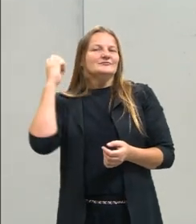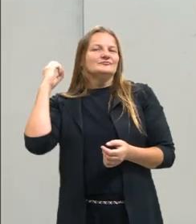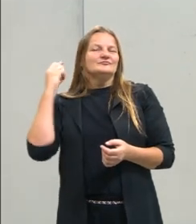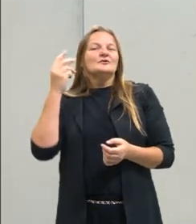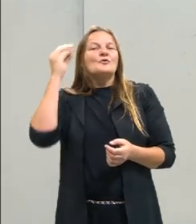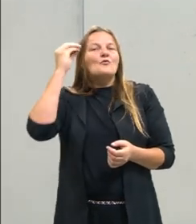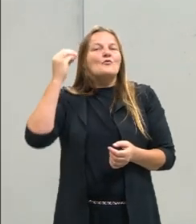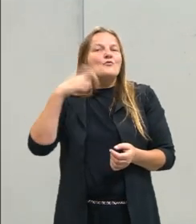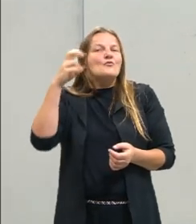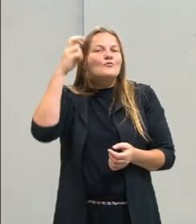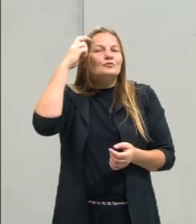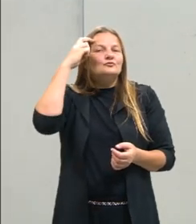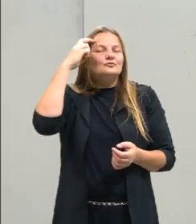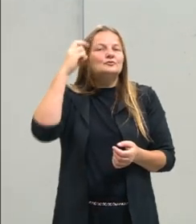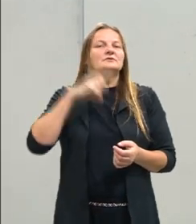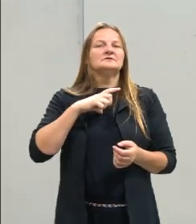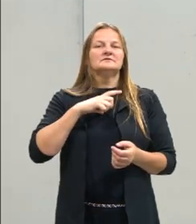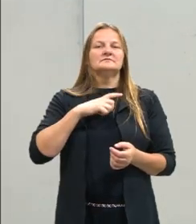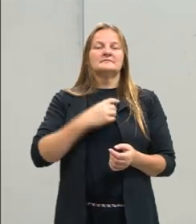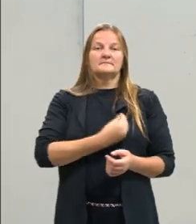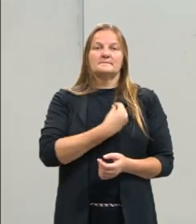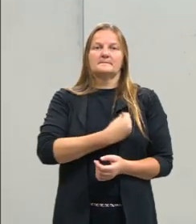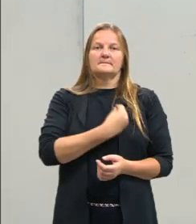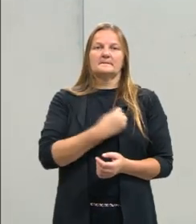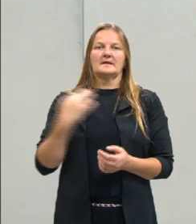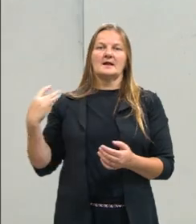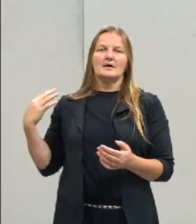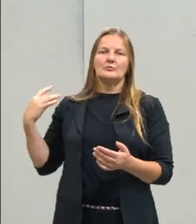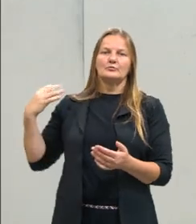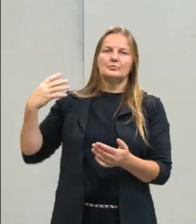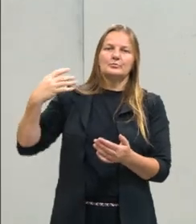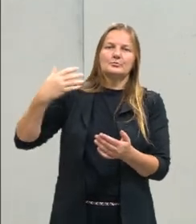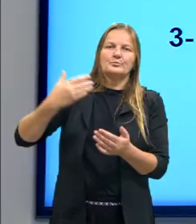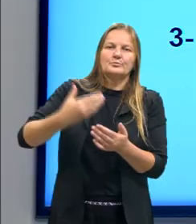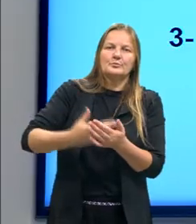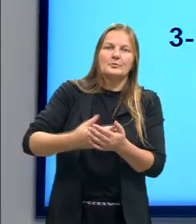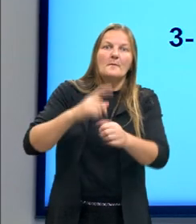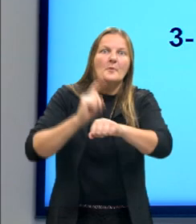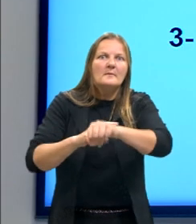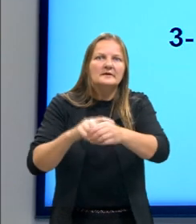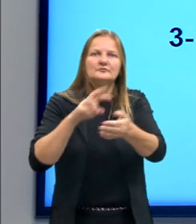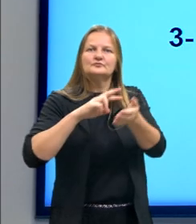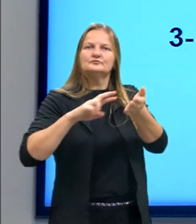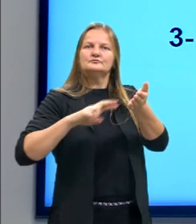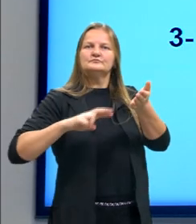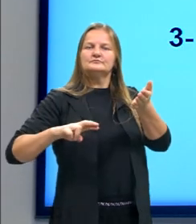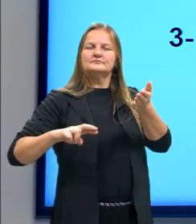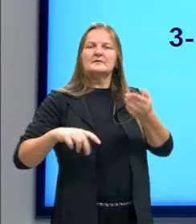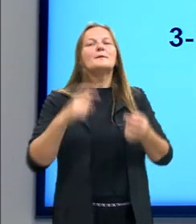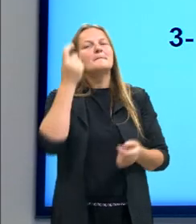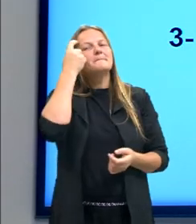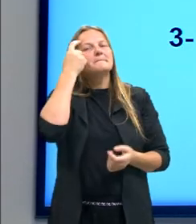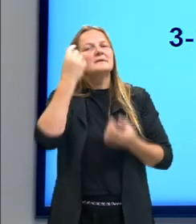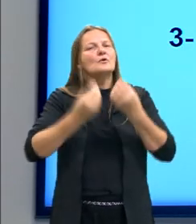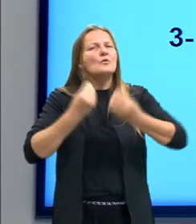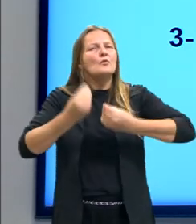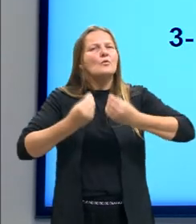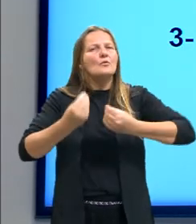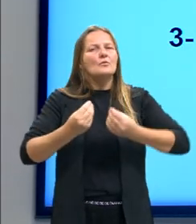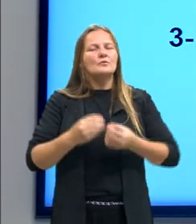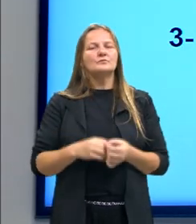informações, de tudo que eu tive até o momento da prova da redação, que eu vou conseguir pensar em